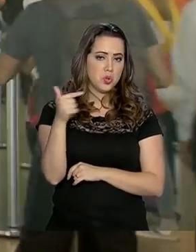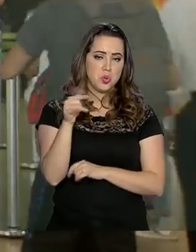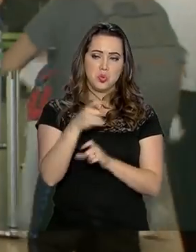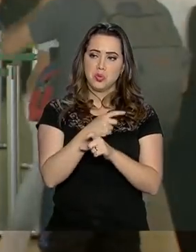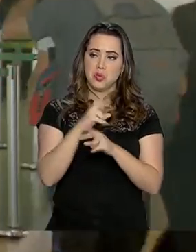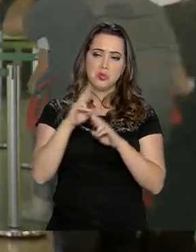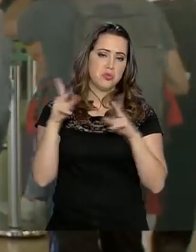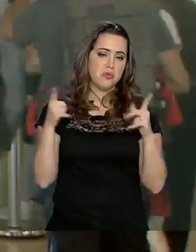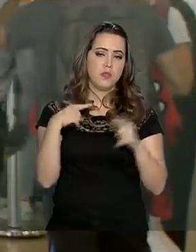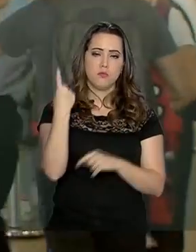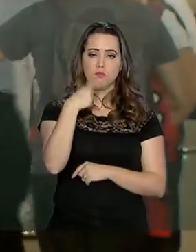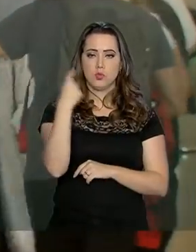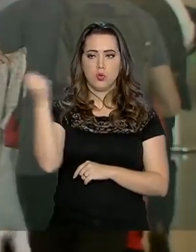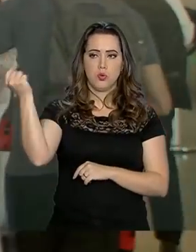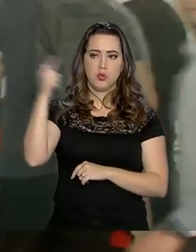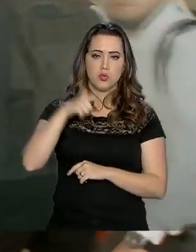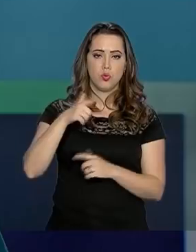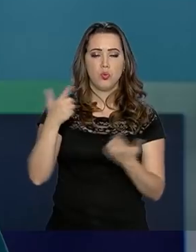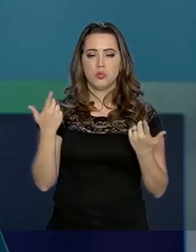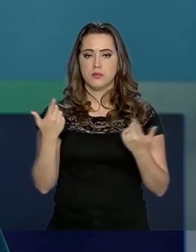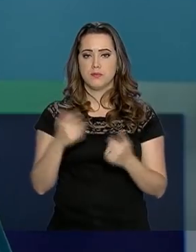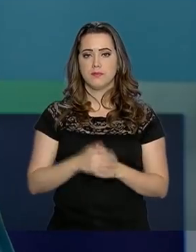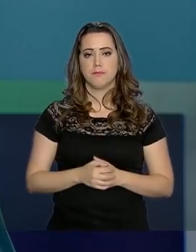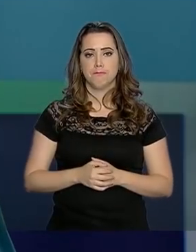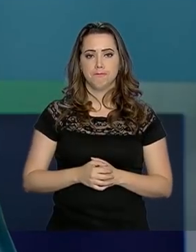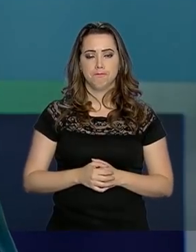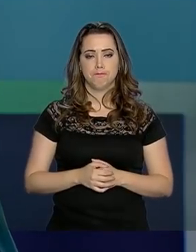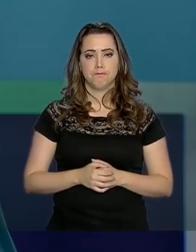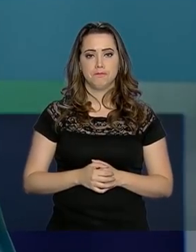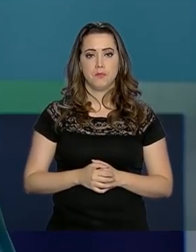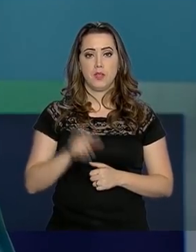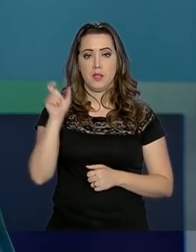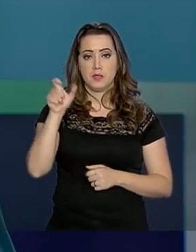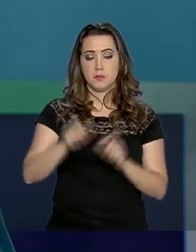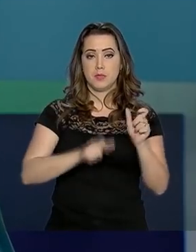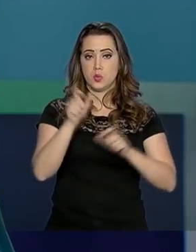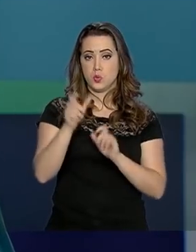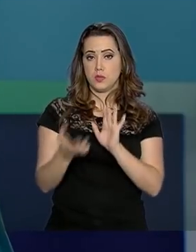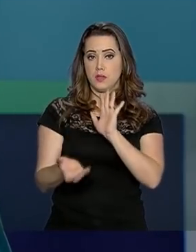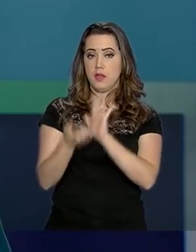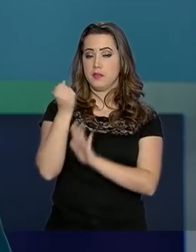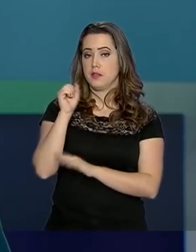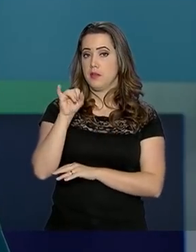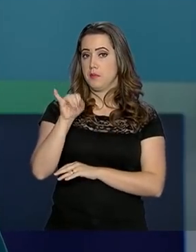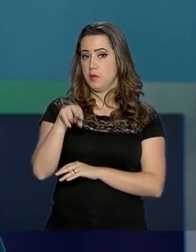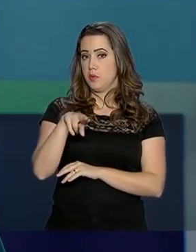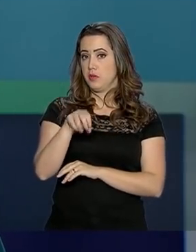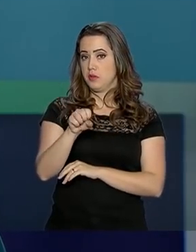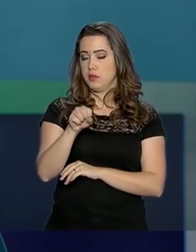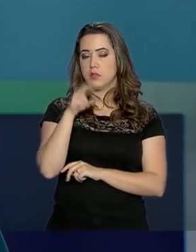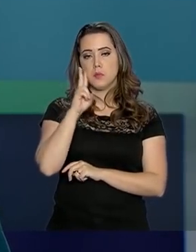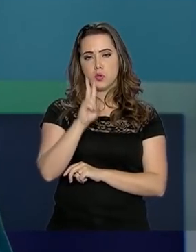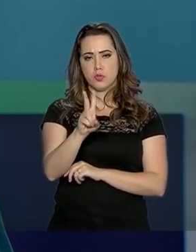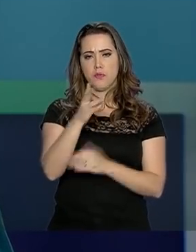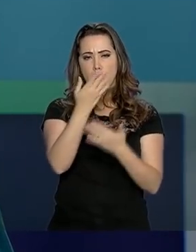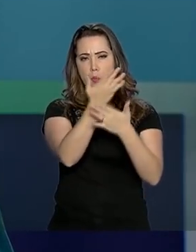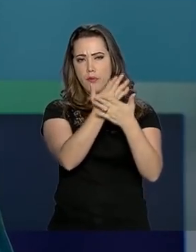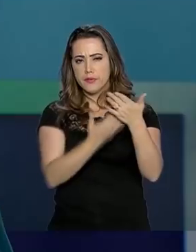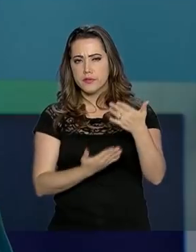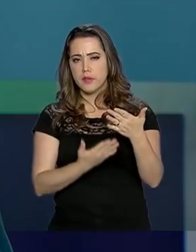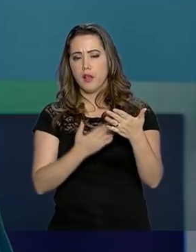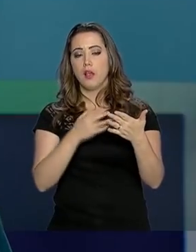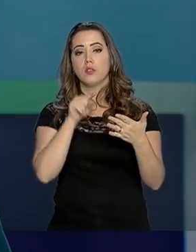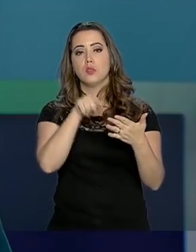grande diferença de luminosidade. Os beneficiários do INSS já podem consultar o extrato de